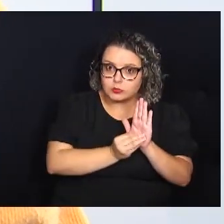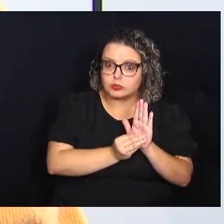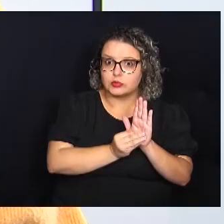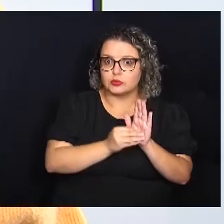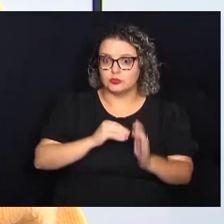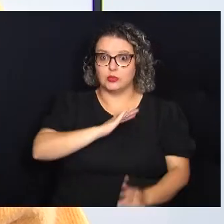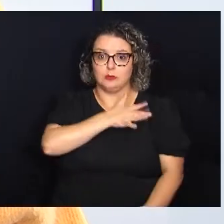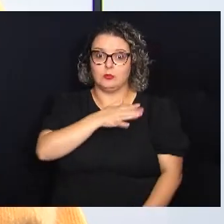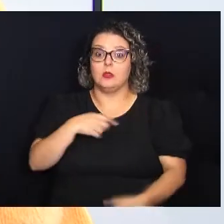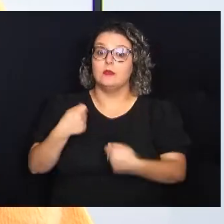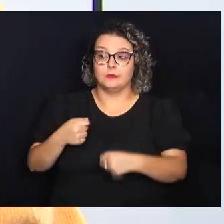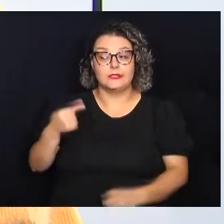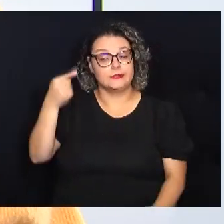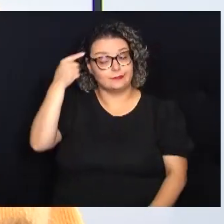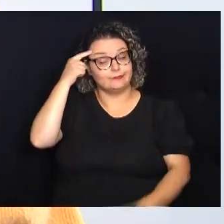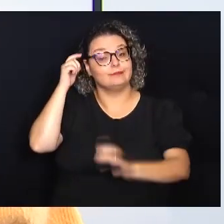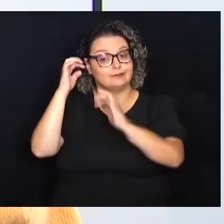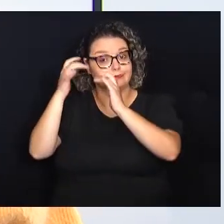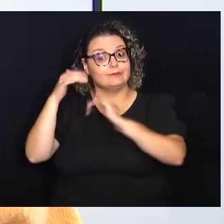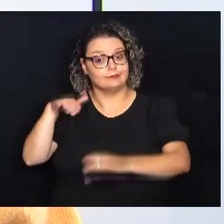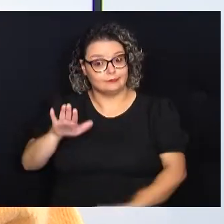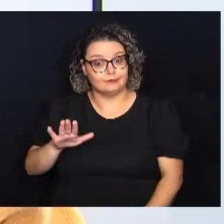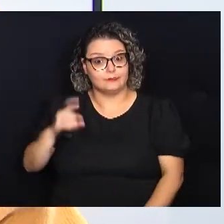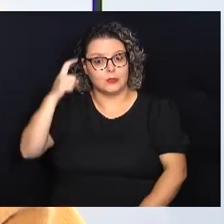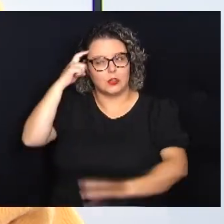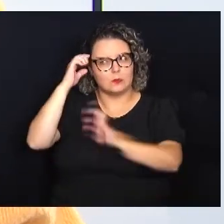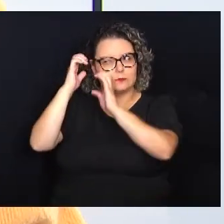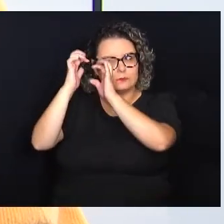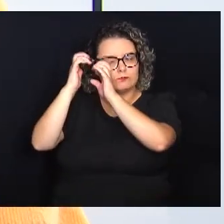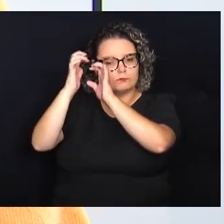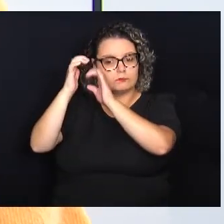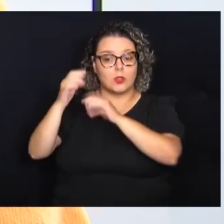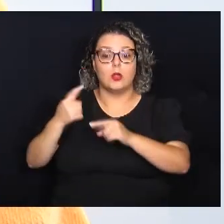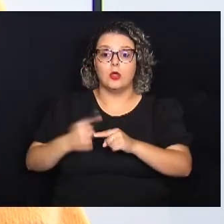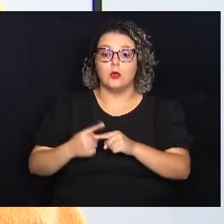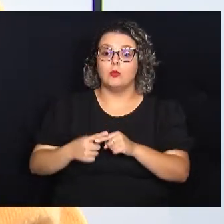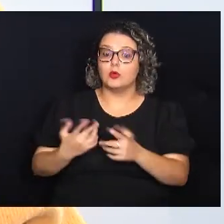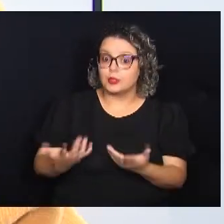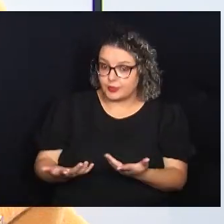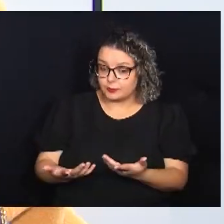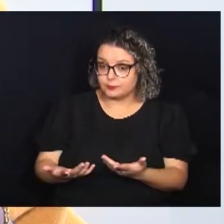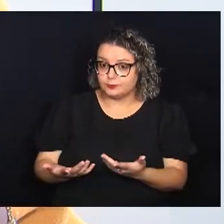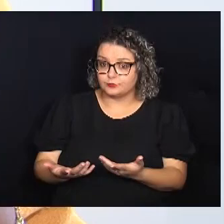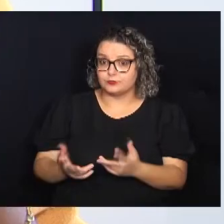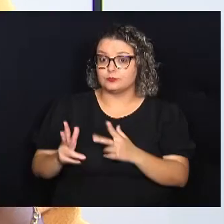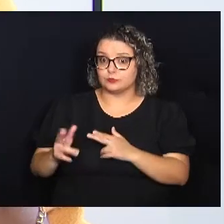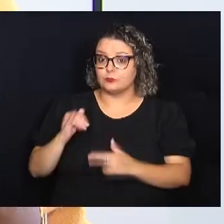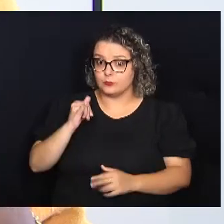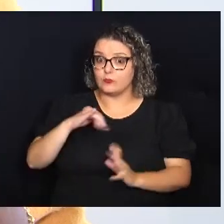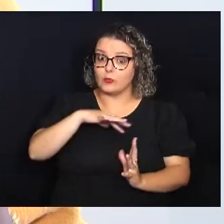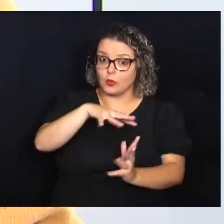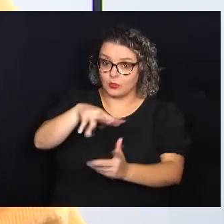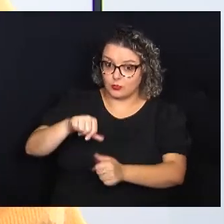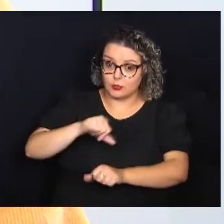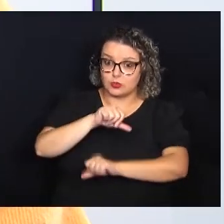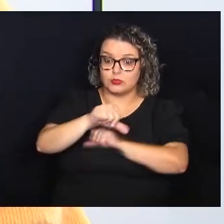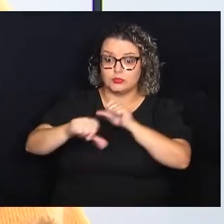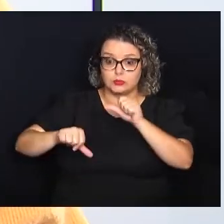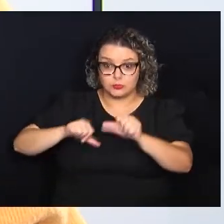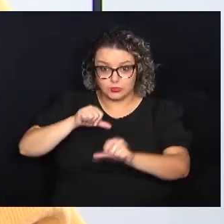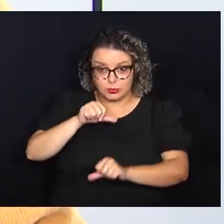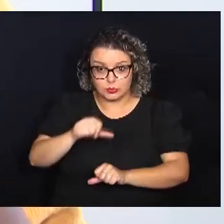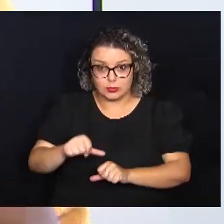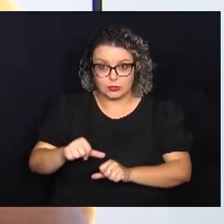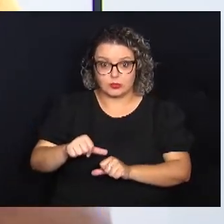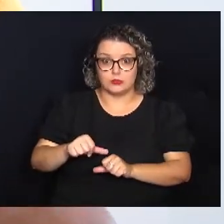discriminatório, a gente precisa pensar duas vezes, a gente precisa refletir sobre isso. Porque, como eu falei, o mundo muda,